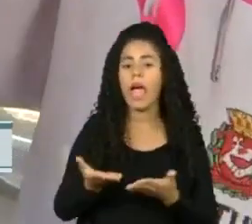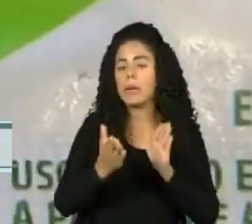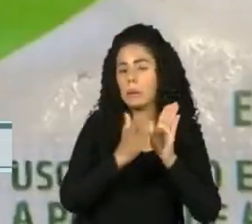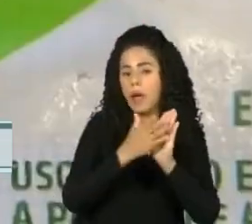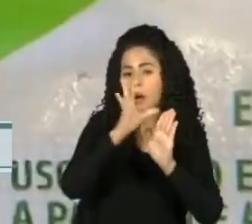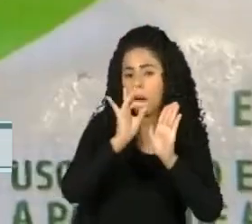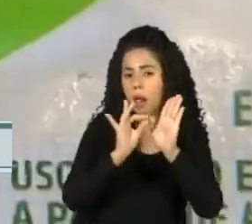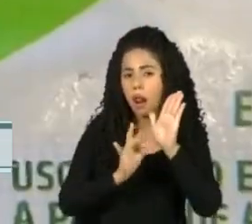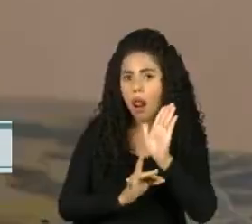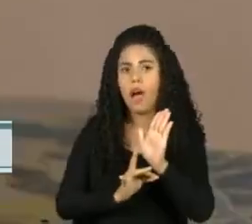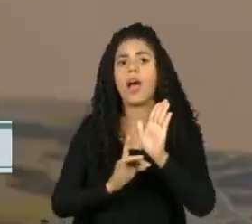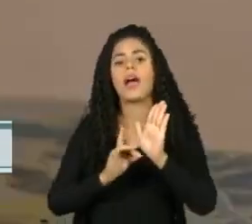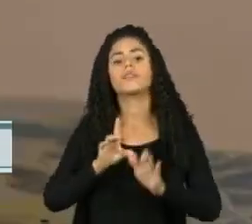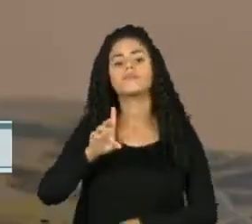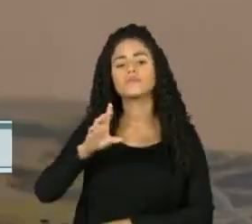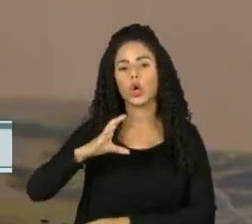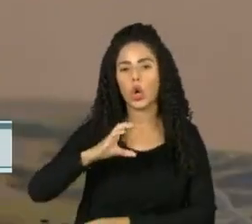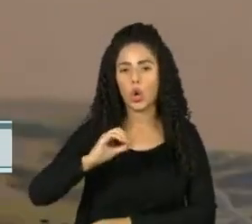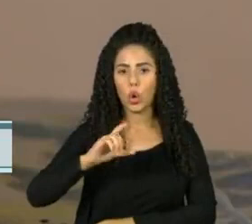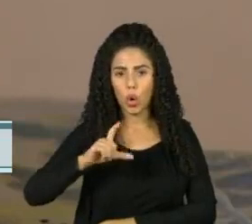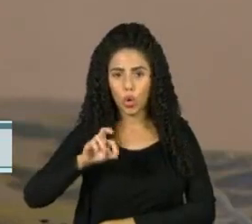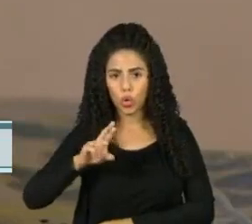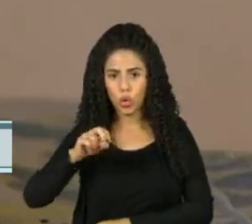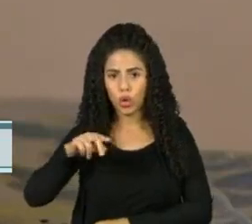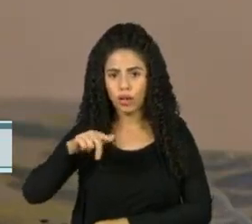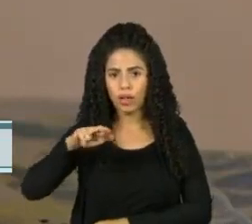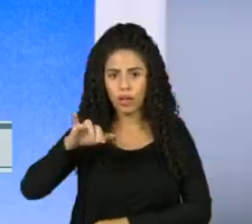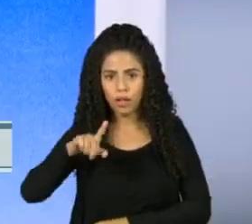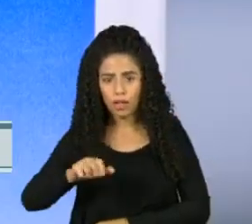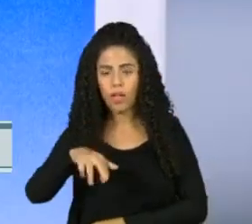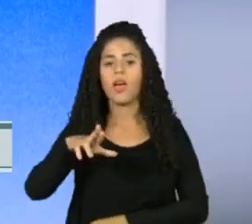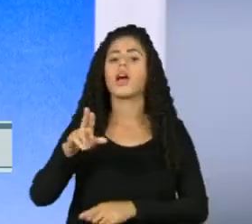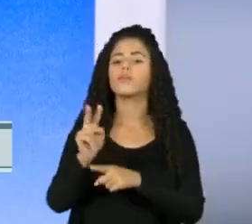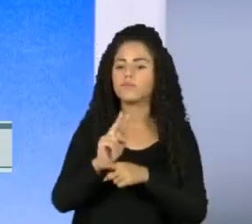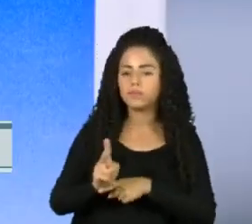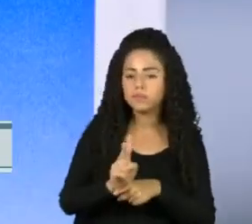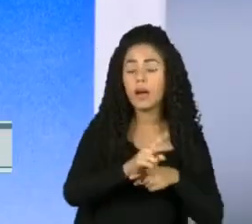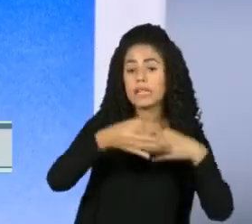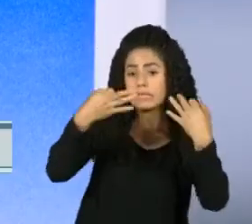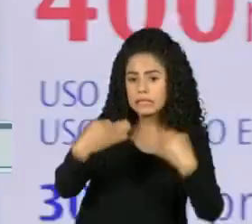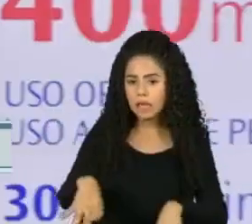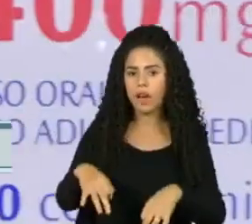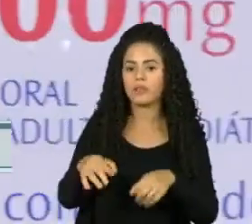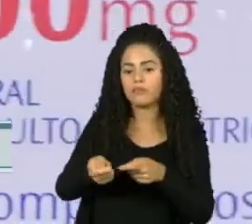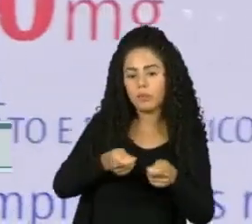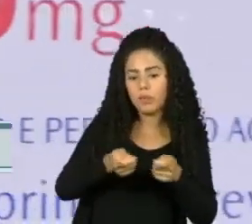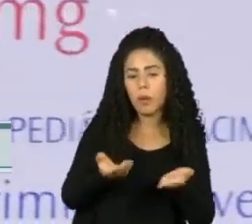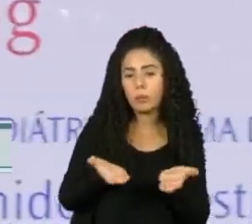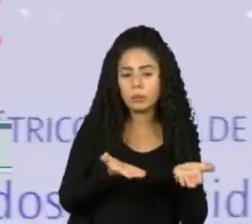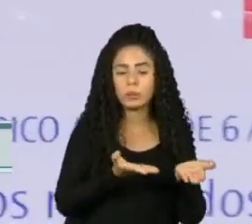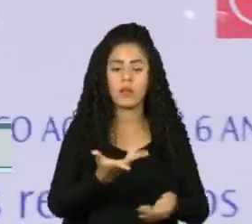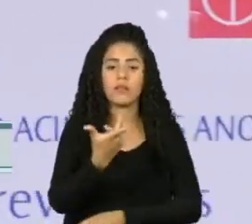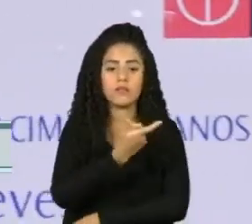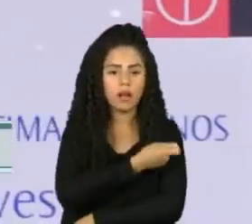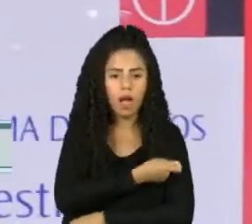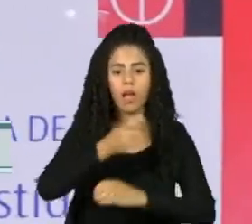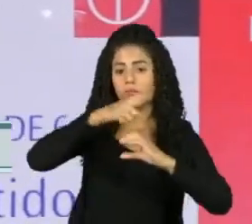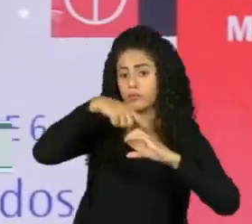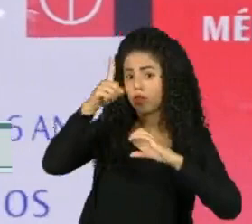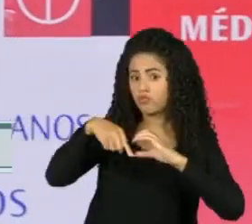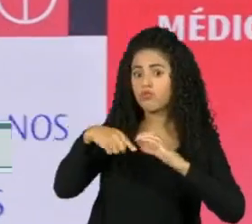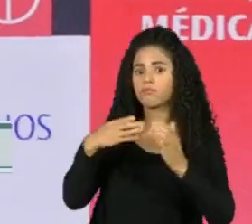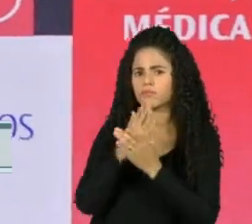também diz que a hidroxicloroquina é um método que funciona no tratamento da covid-19, apesar da ciência já ter